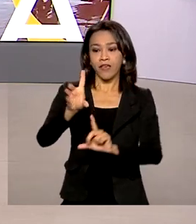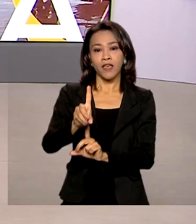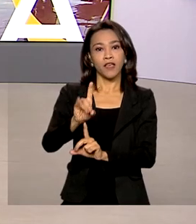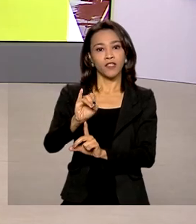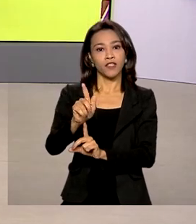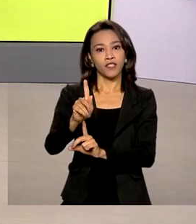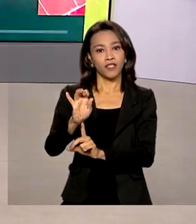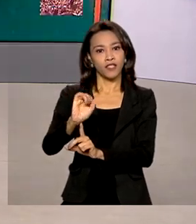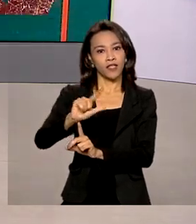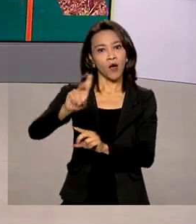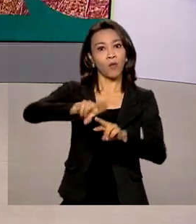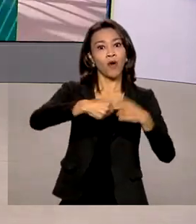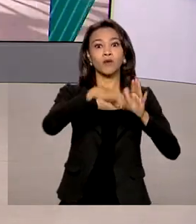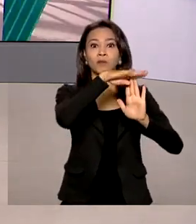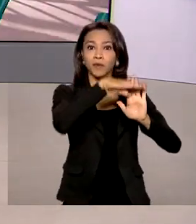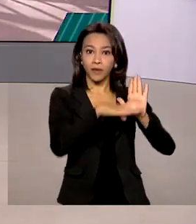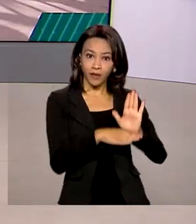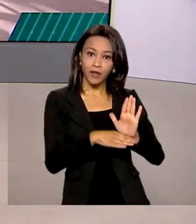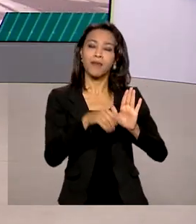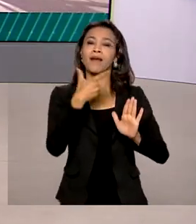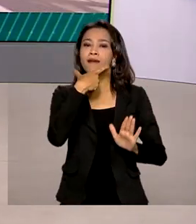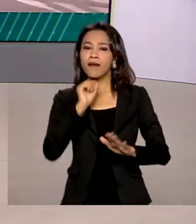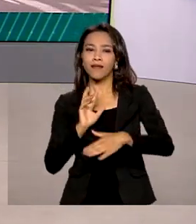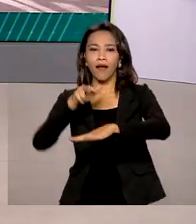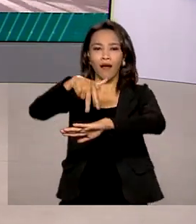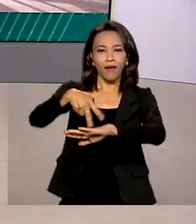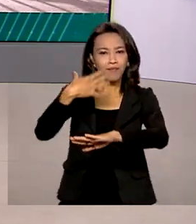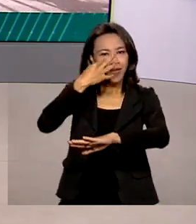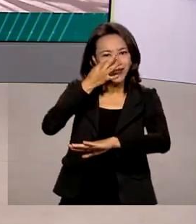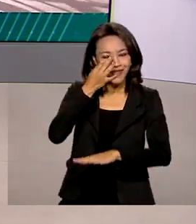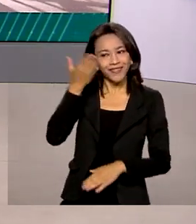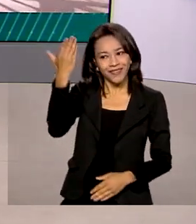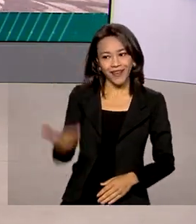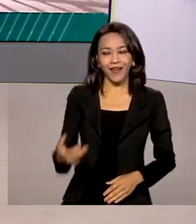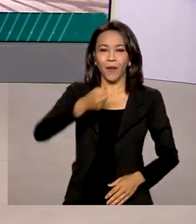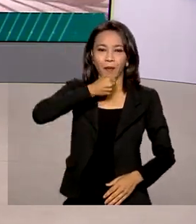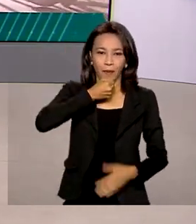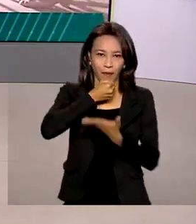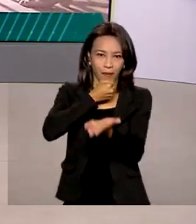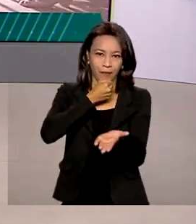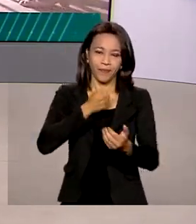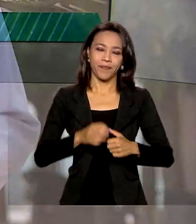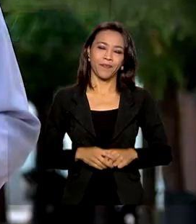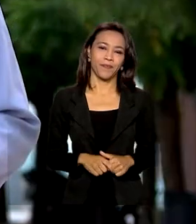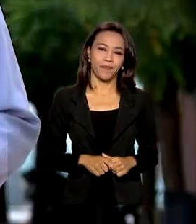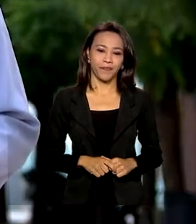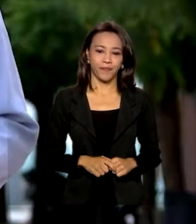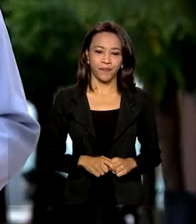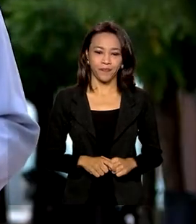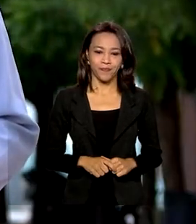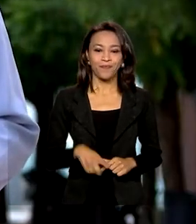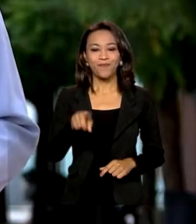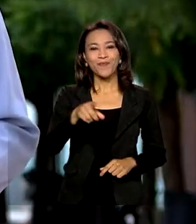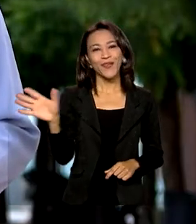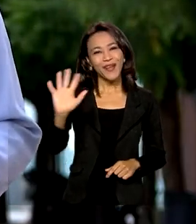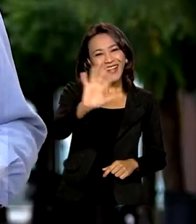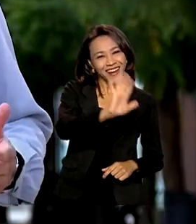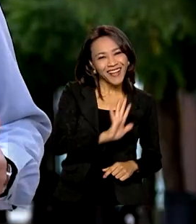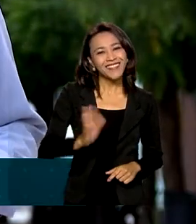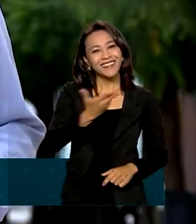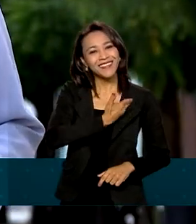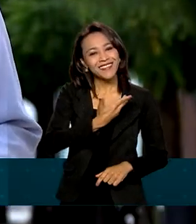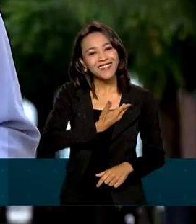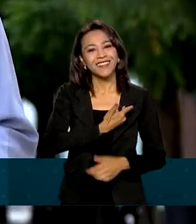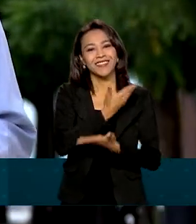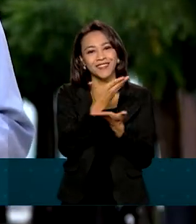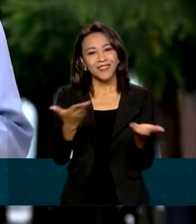Digitaliza Brasil. Quem está lá e tem os detalhes para a gente é o repórter Carlos Molinari. Olá, do Brasil em